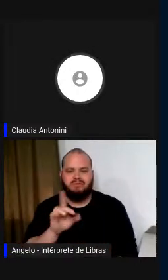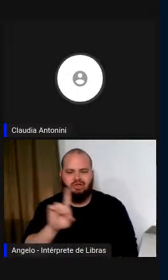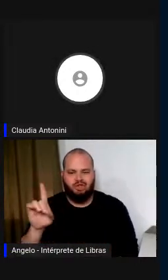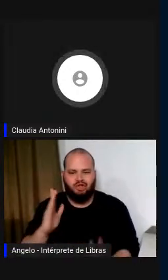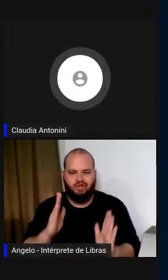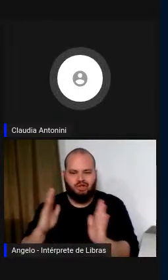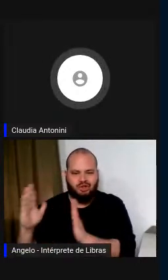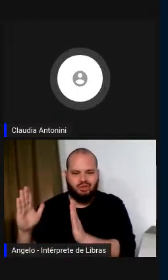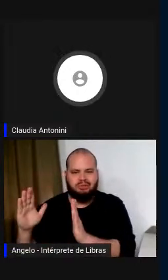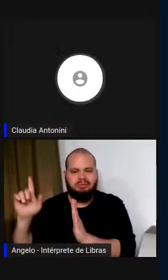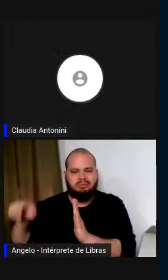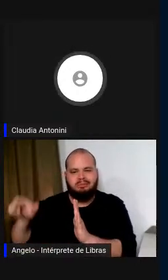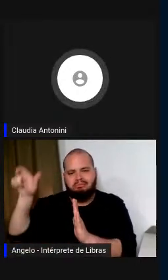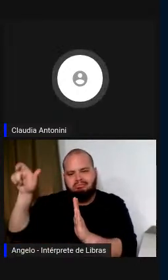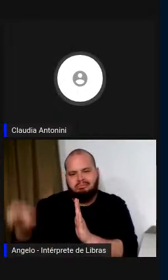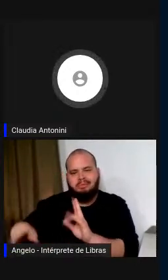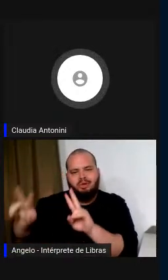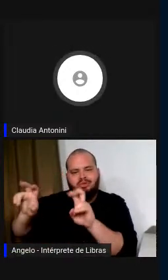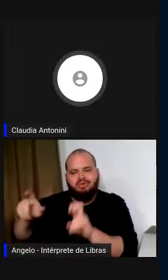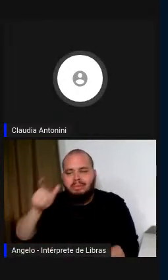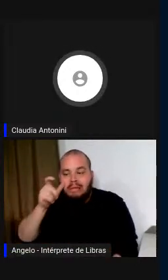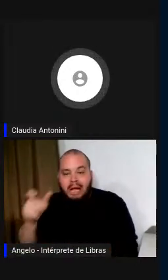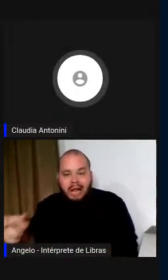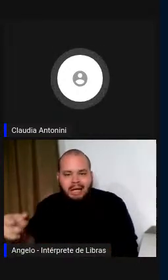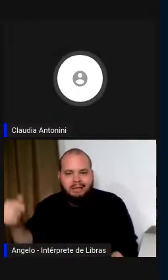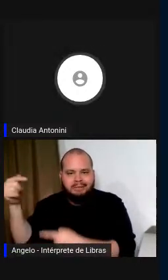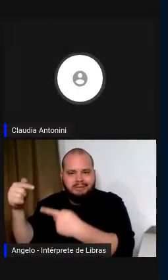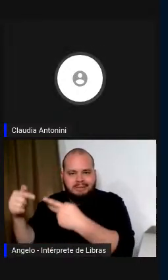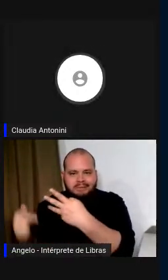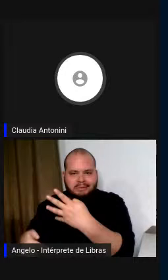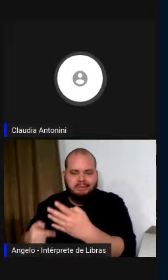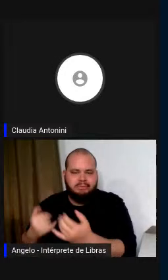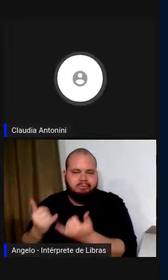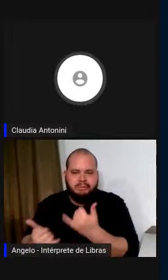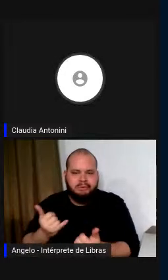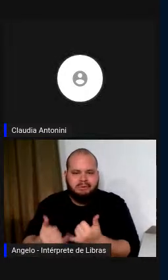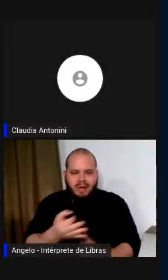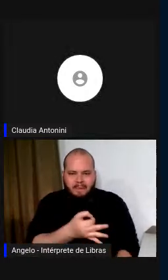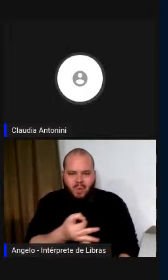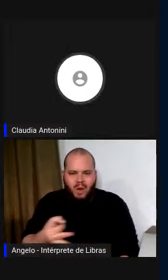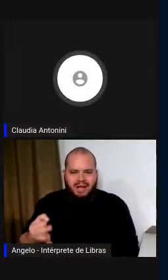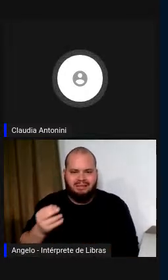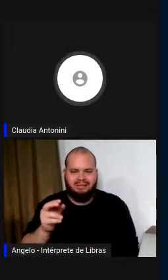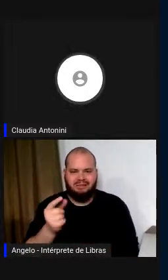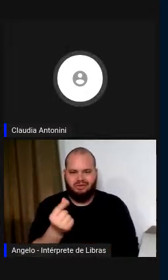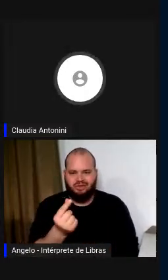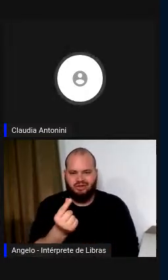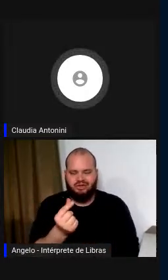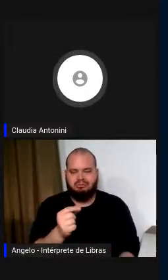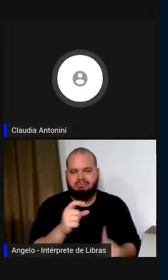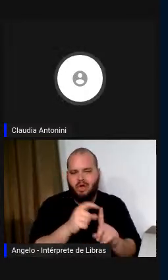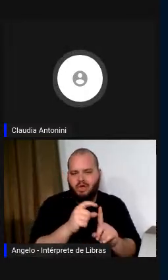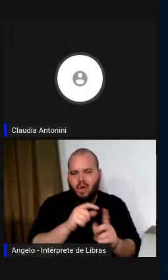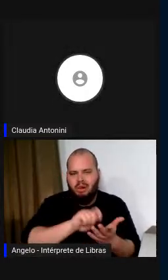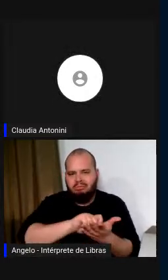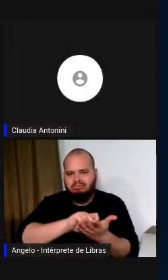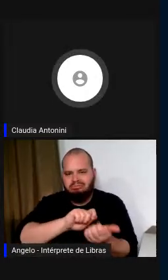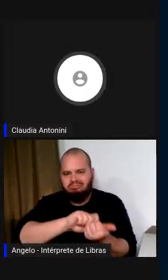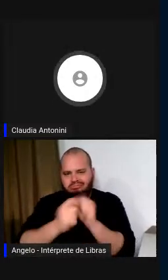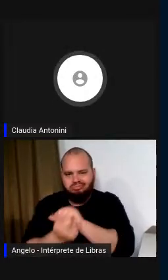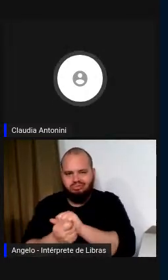unidades de interesse, fazer conversão de moeda, por exemplo, dos dólares para os euros,